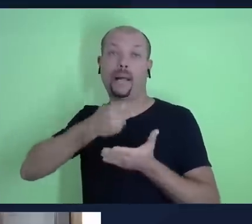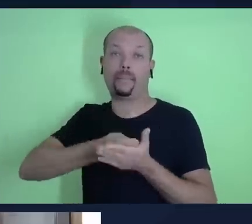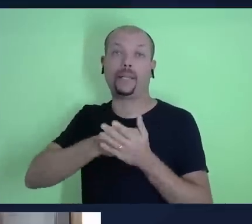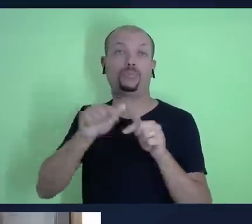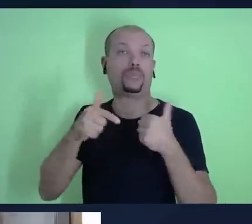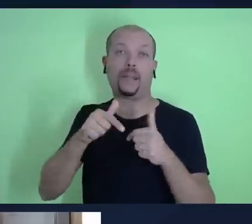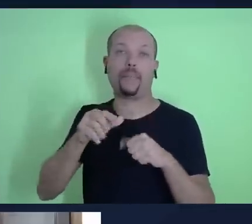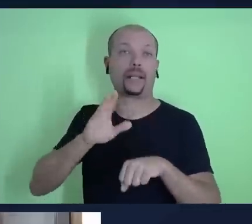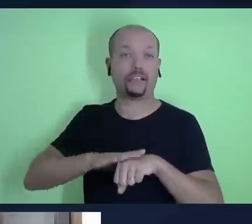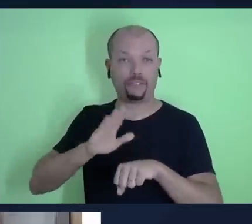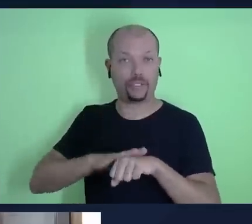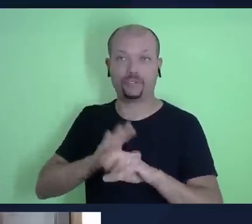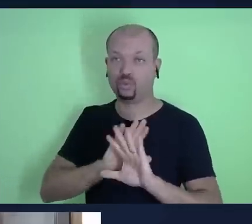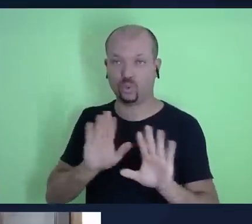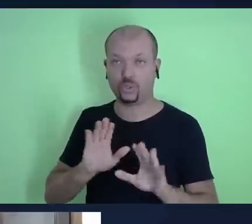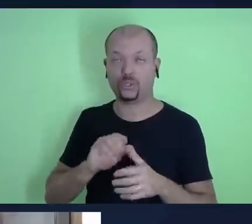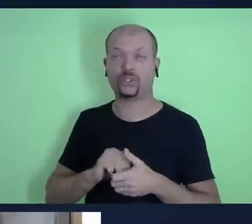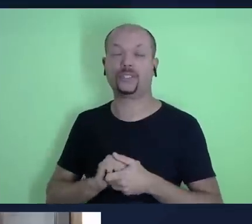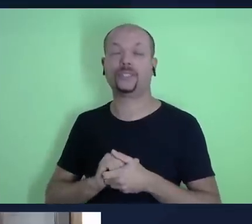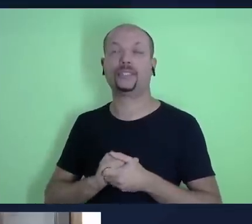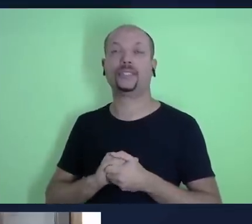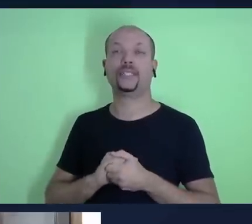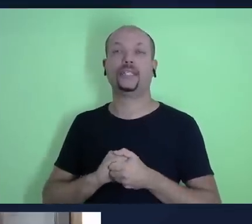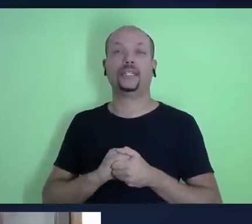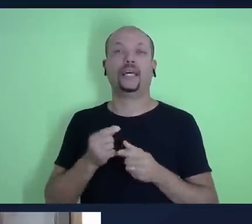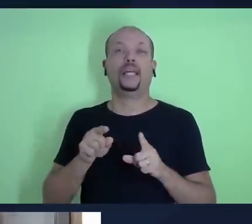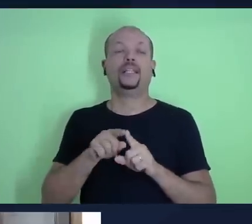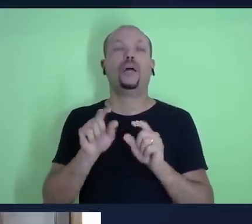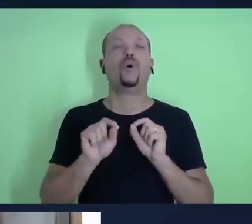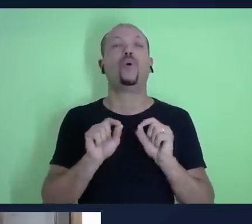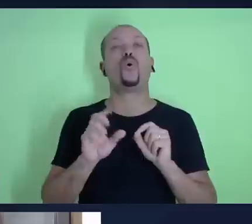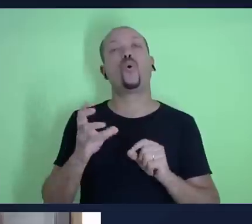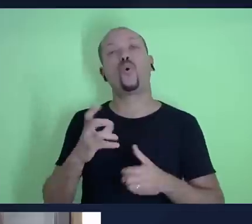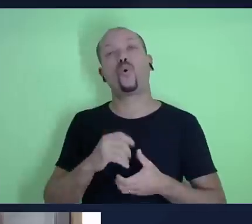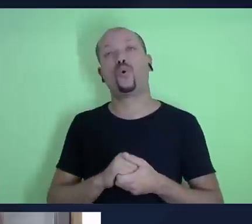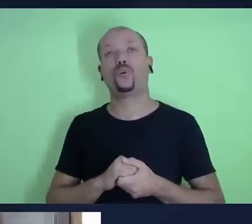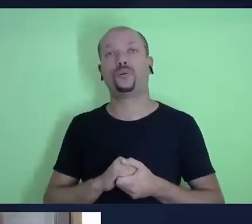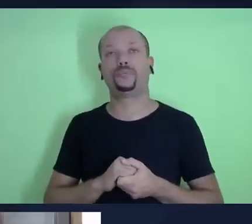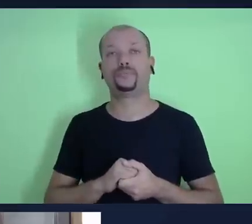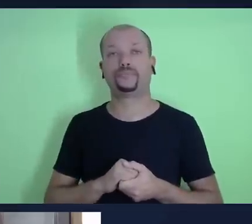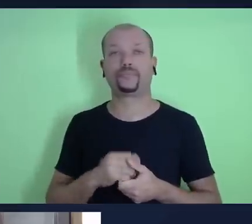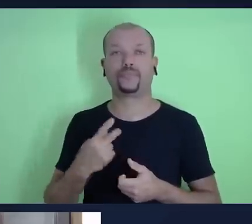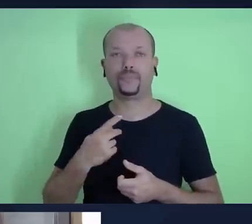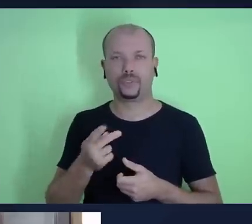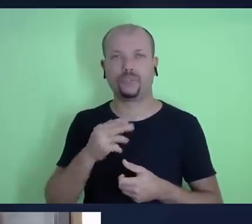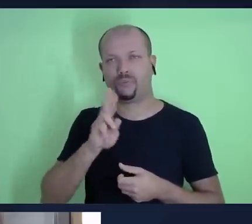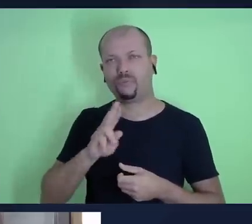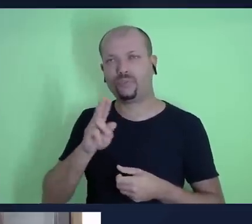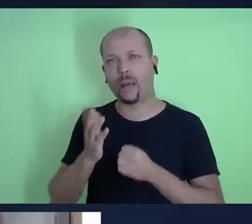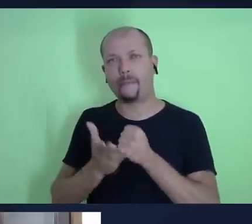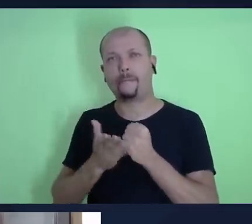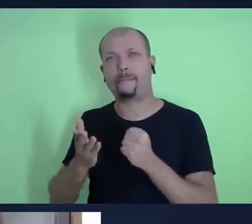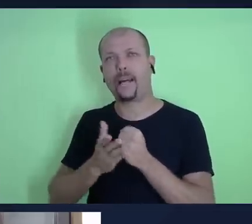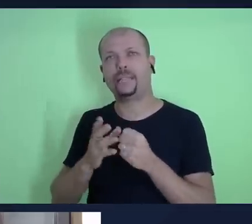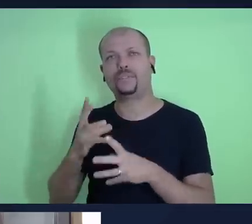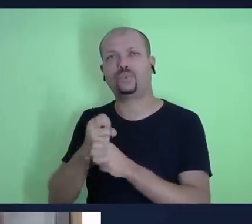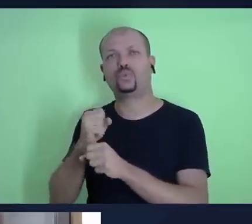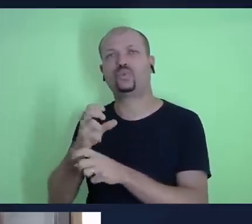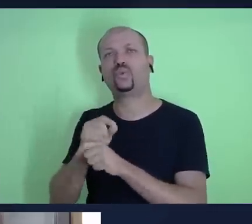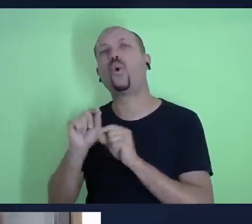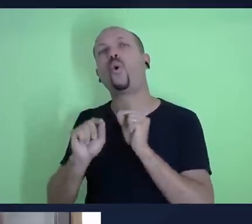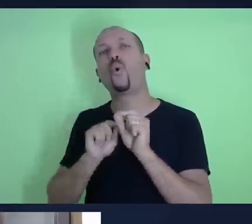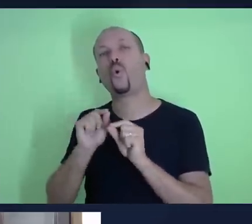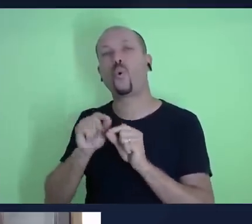prestou certo então a gente vai usar com base de cálculo o valor do nosso